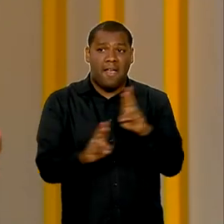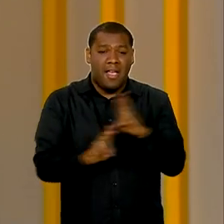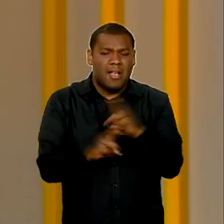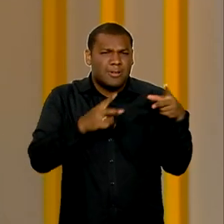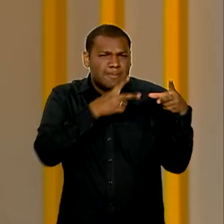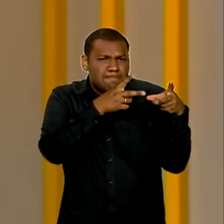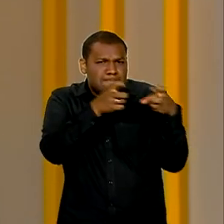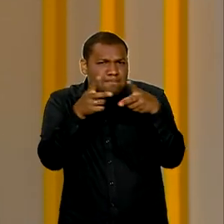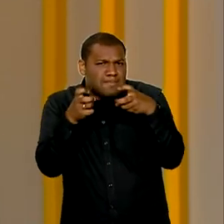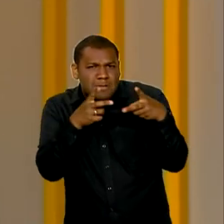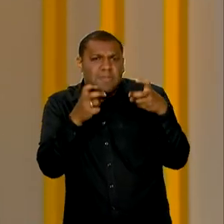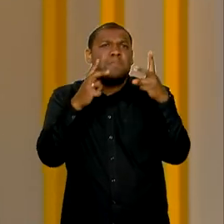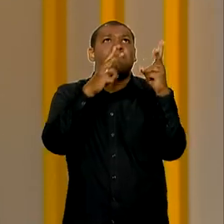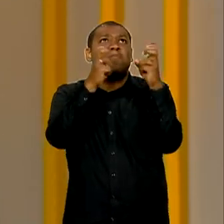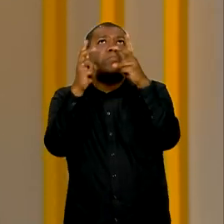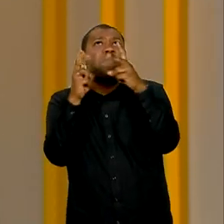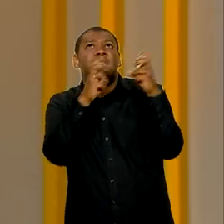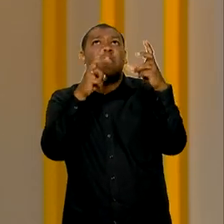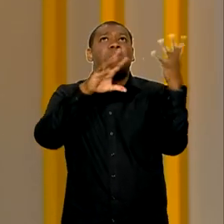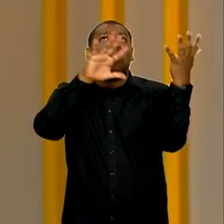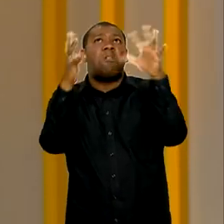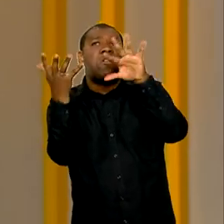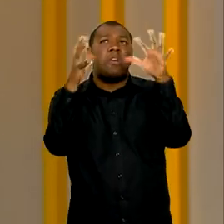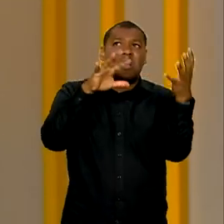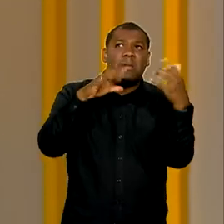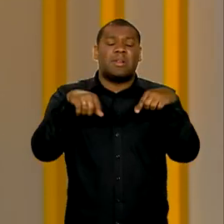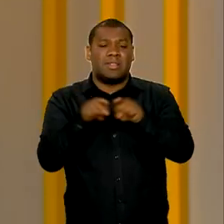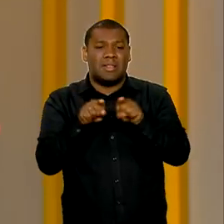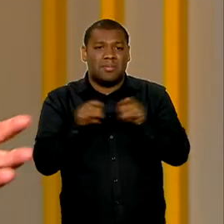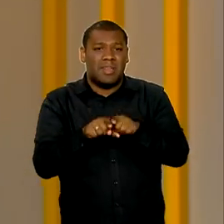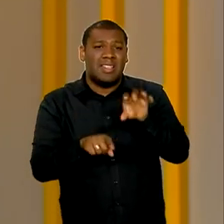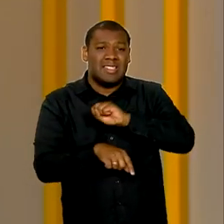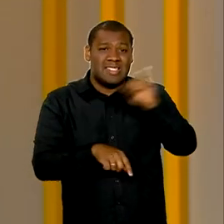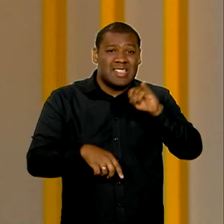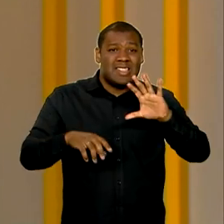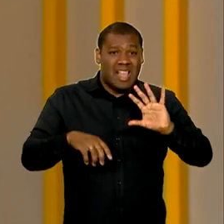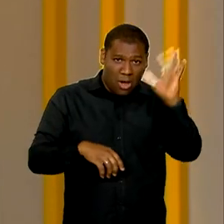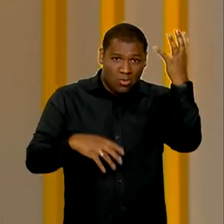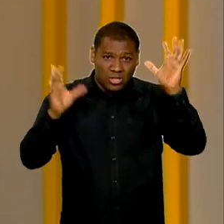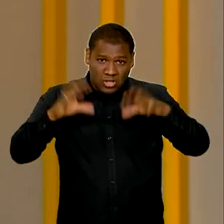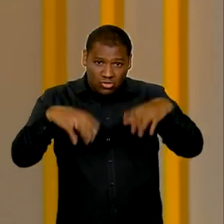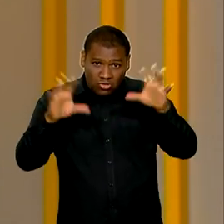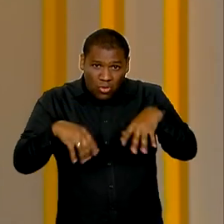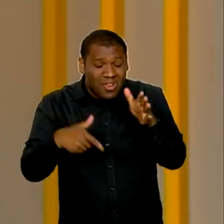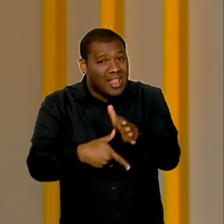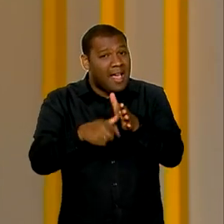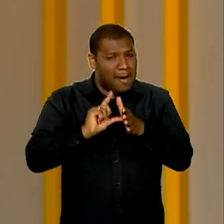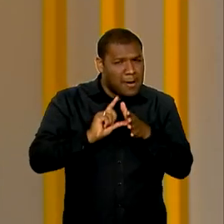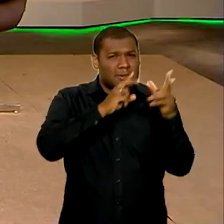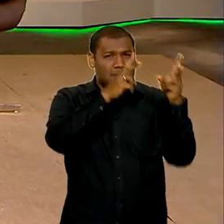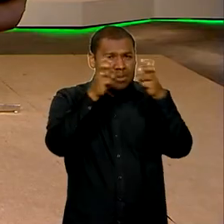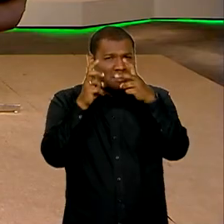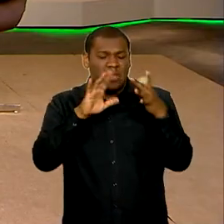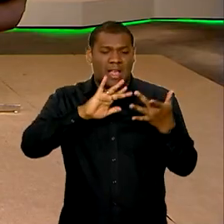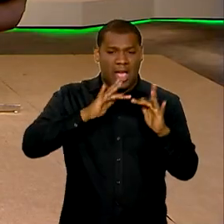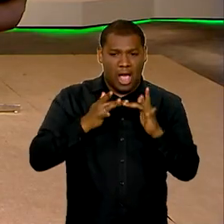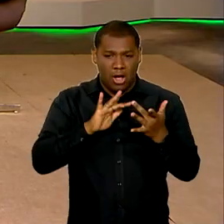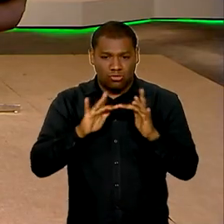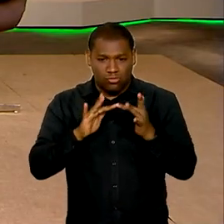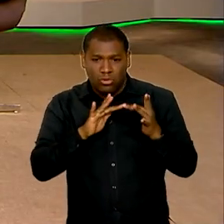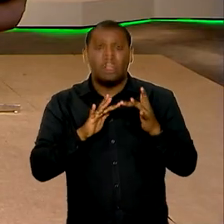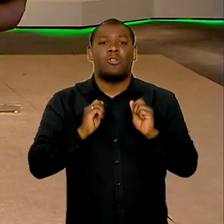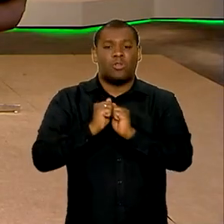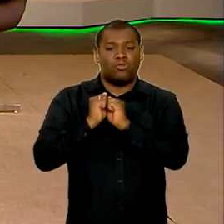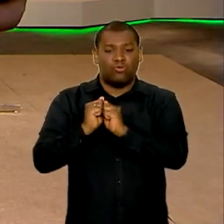observação meteorológica, climatológica, de alerta de desastre, formada por várias organizações e a gente tem uma articulação muito grande com essas